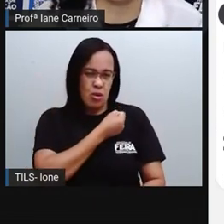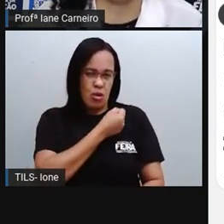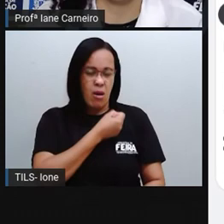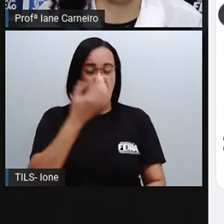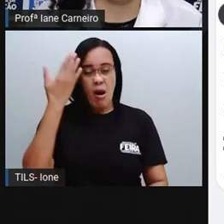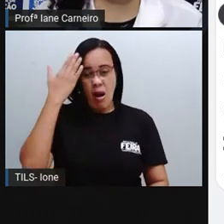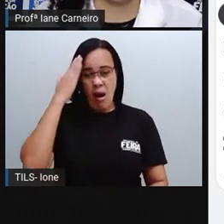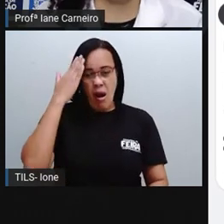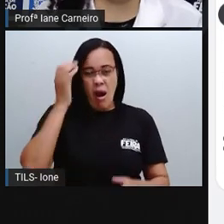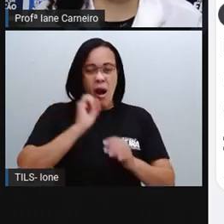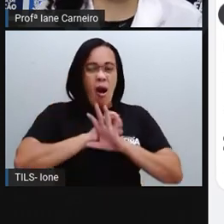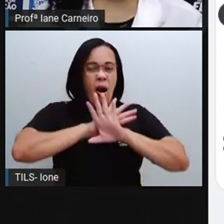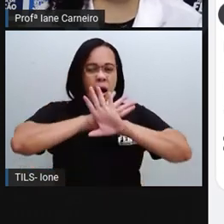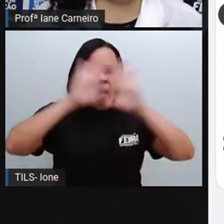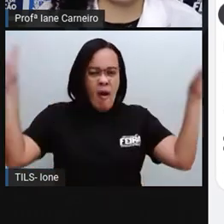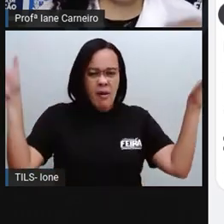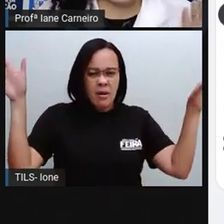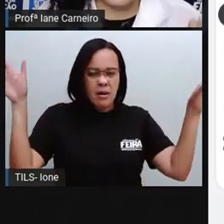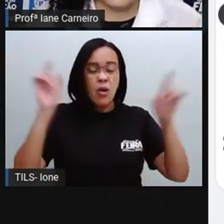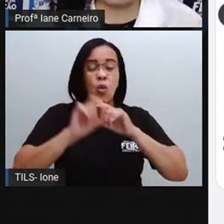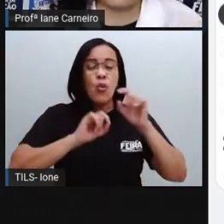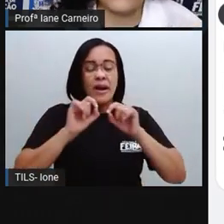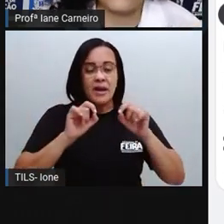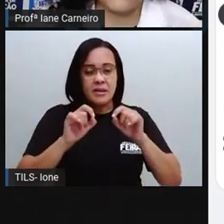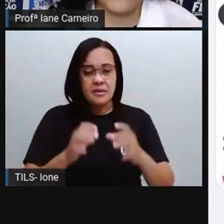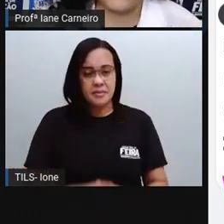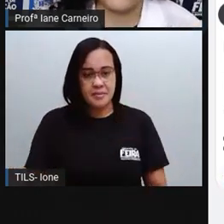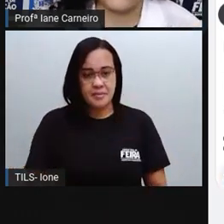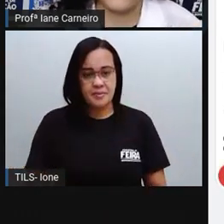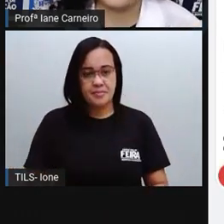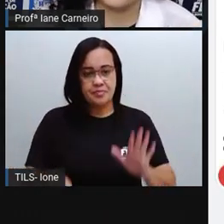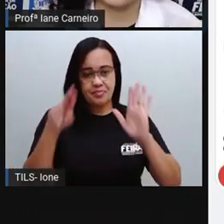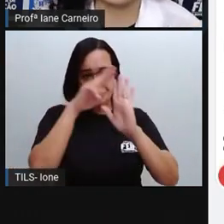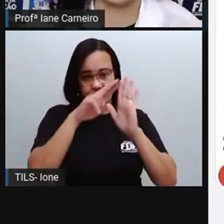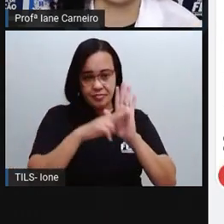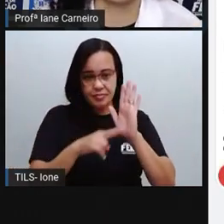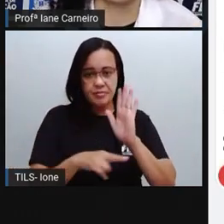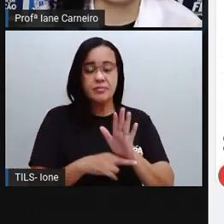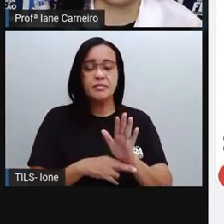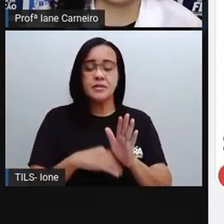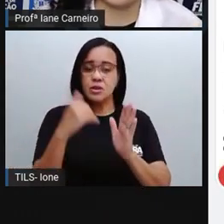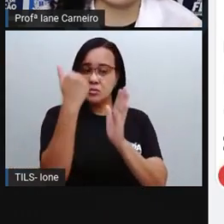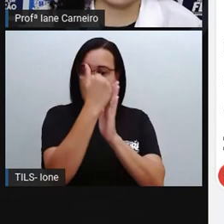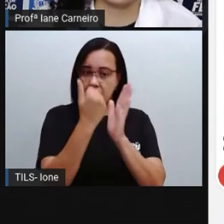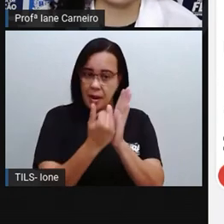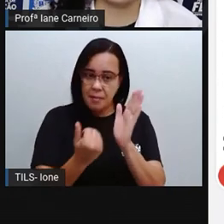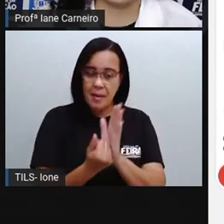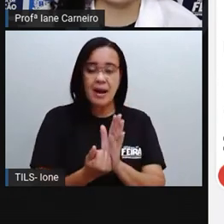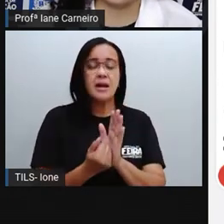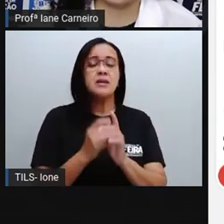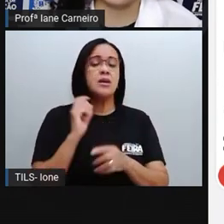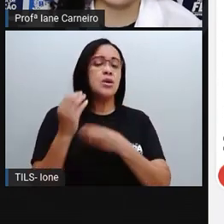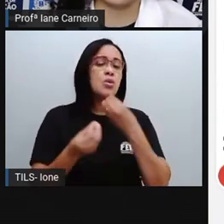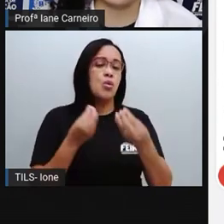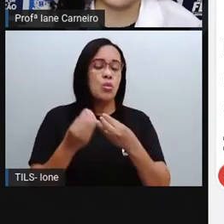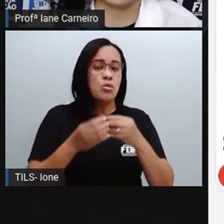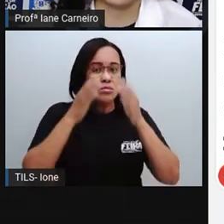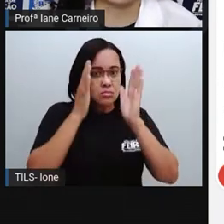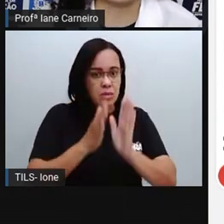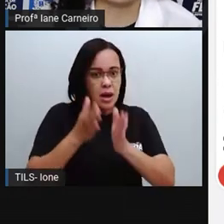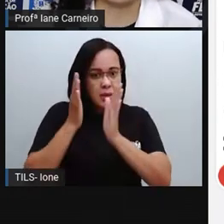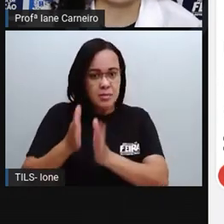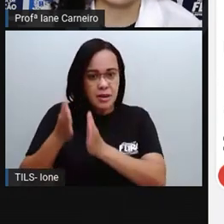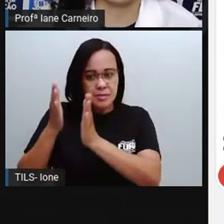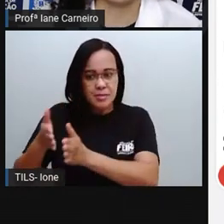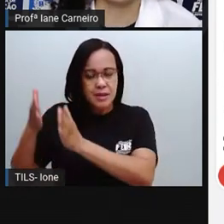pouco mais, né? Então, a regularidade, como a própria falou, é esse aqui, ó. Percebam que uma centena, como é que a gente